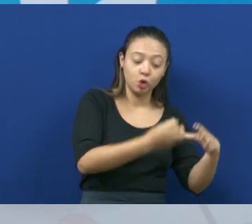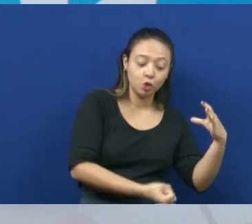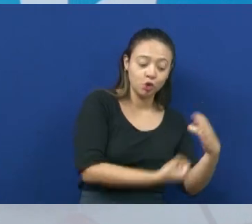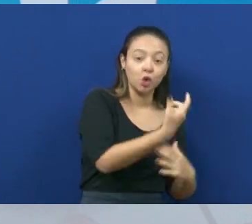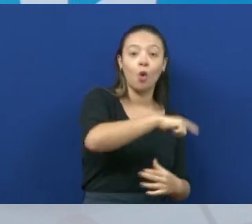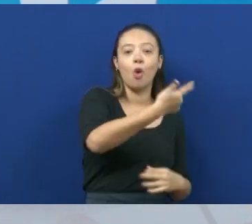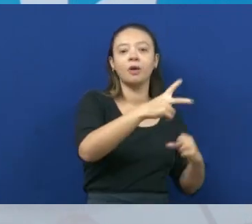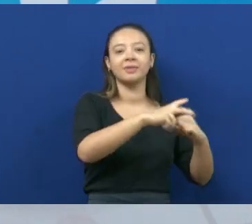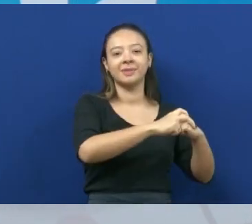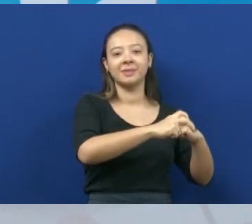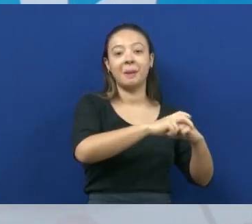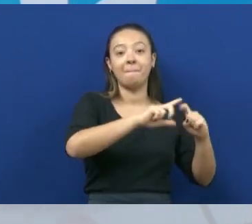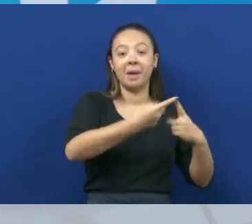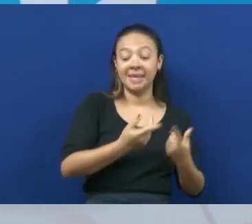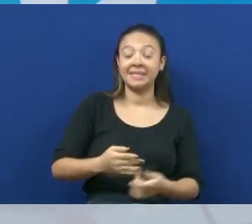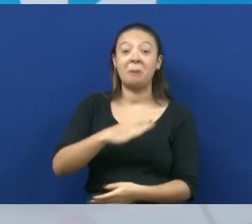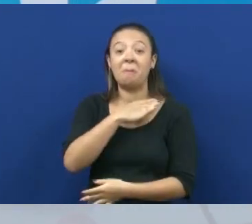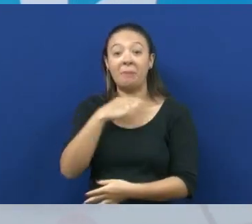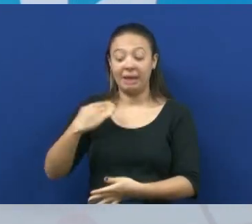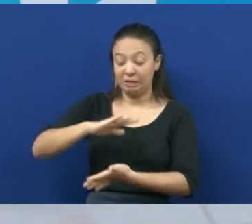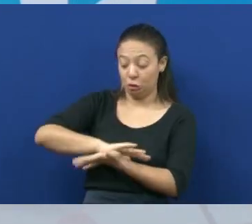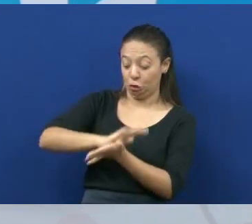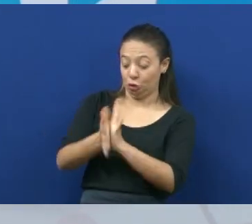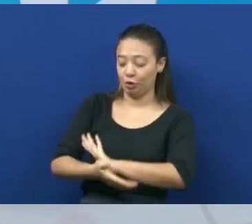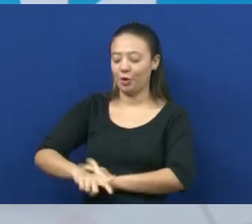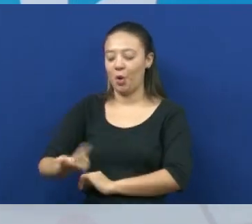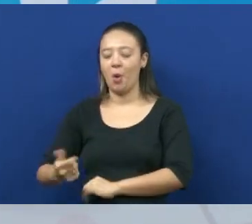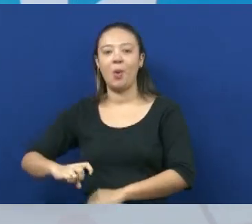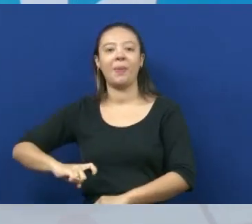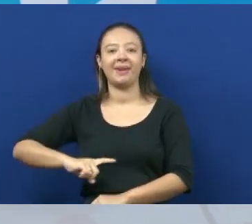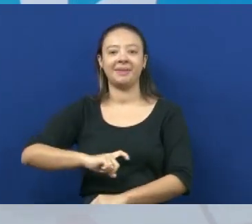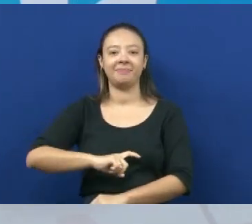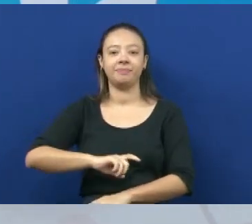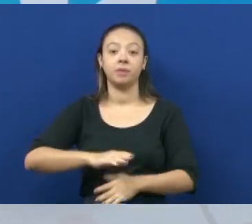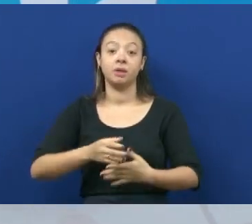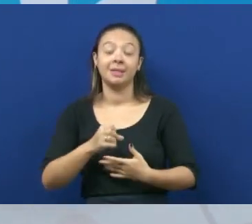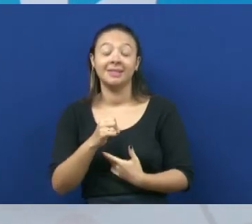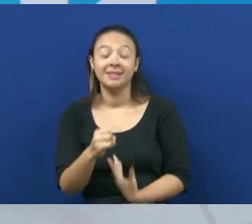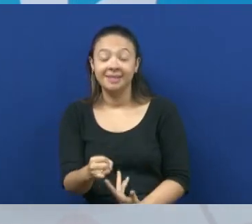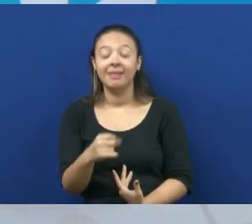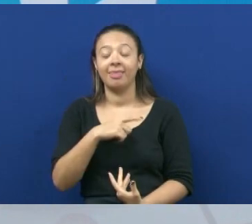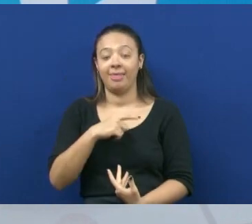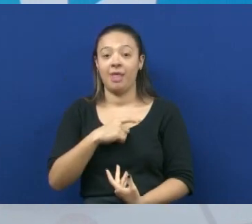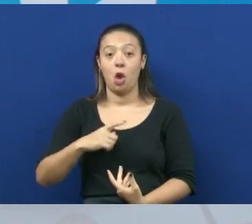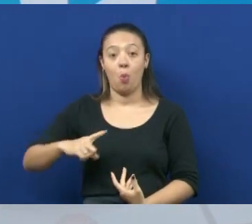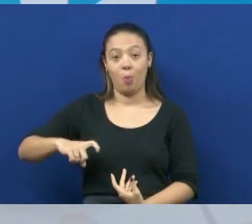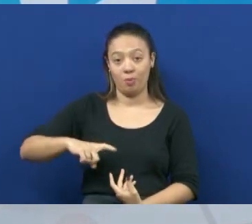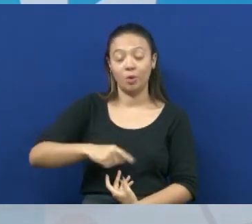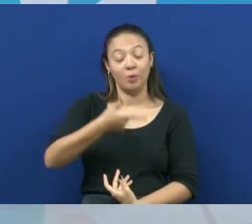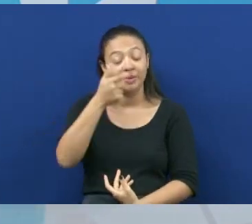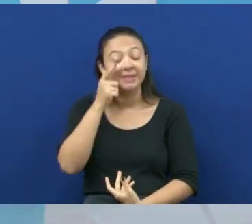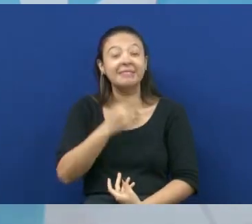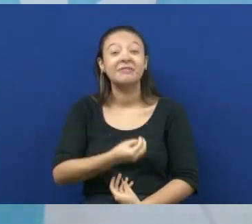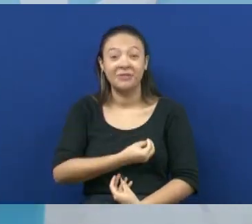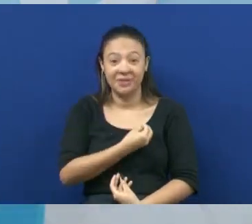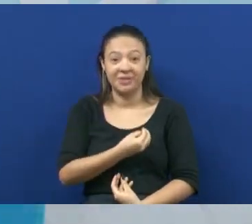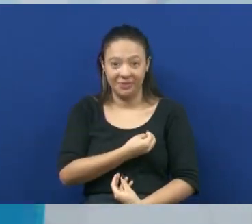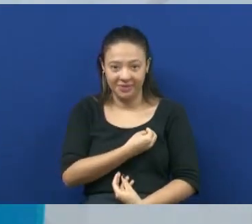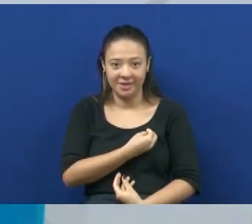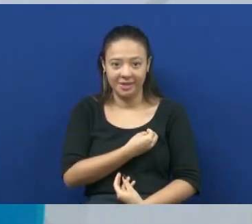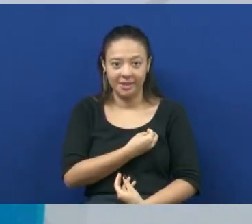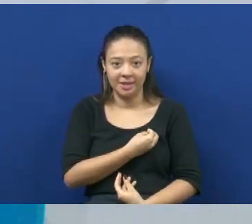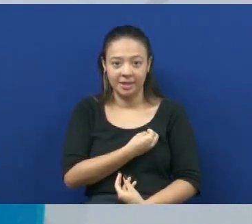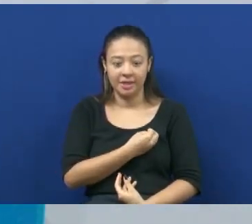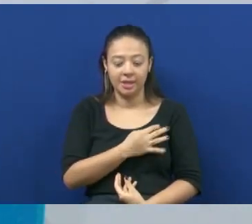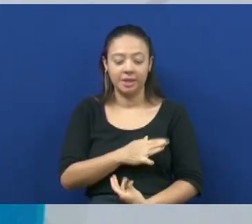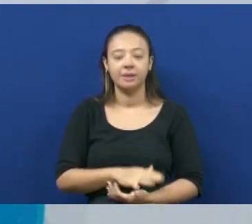As bactérias que forem infectadas e conseguirem sobreviver a este bacteriófago elas vão